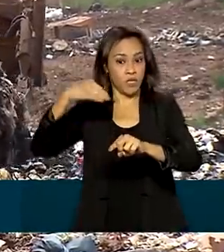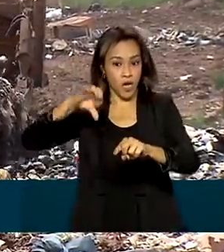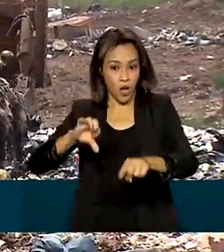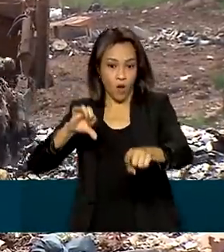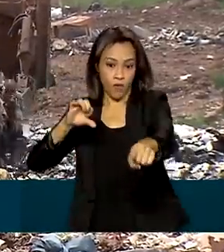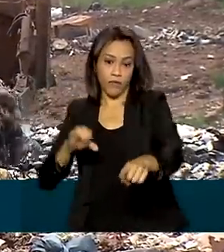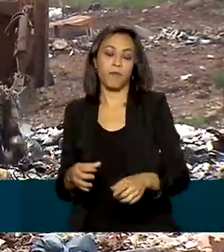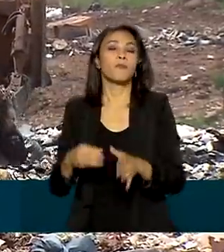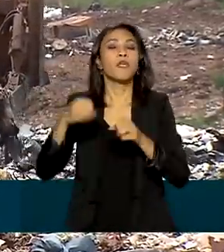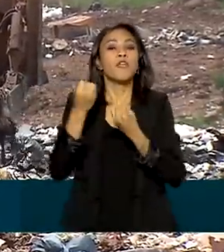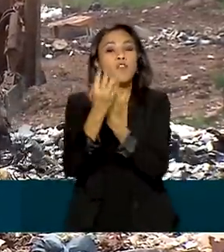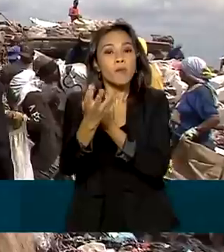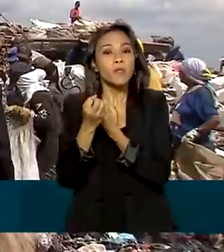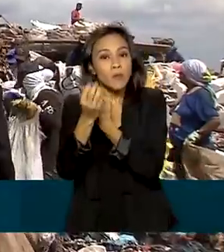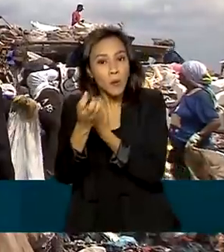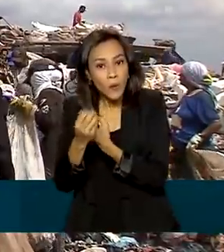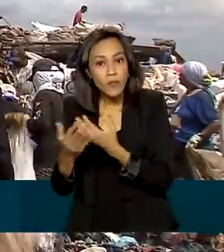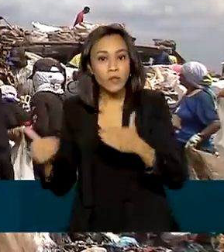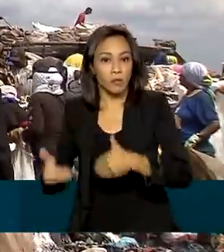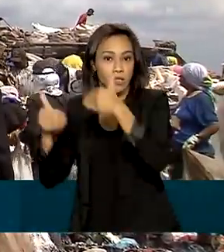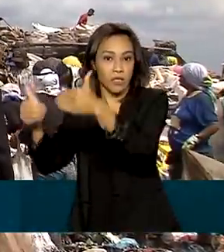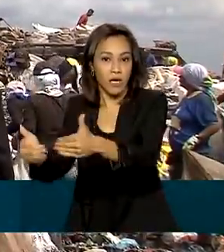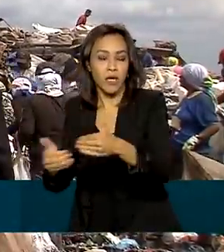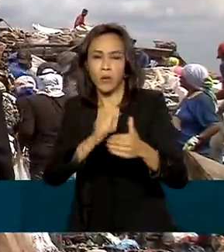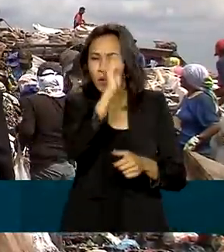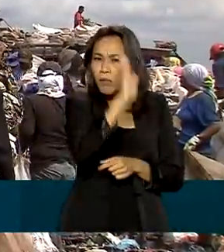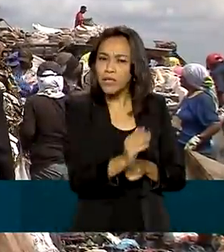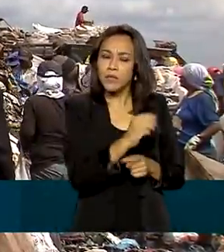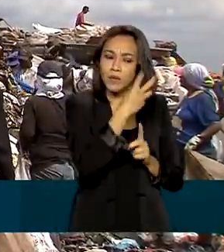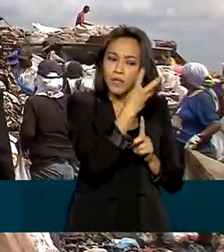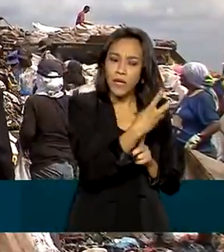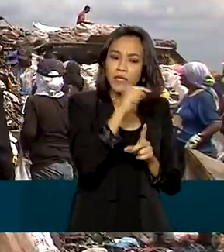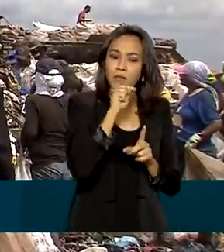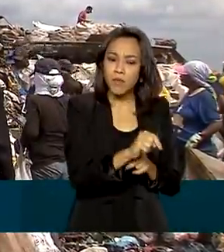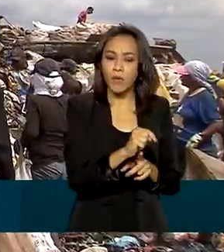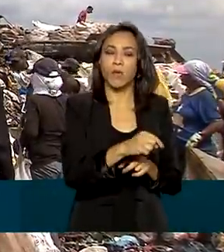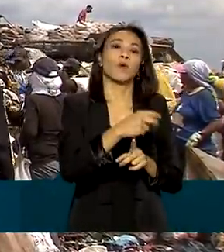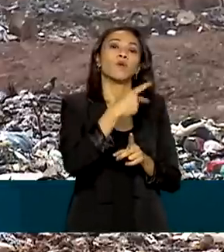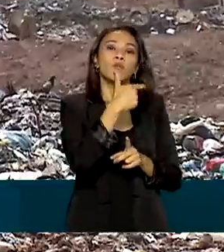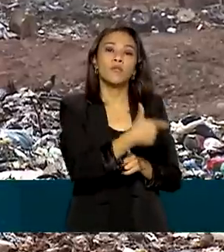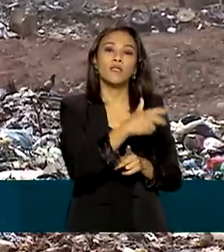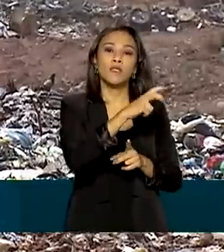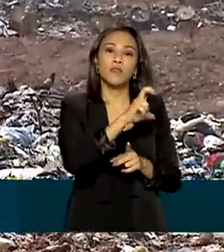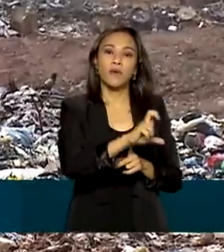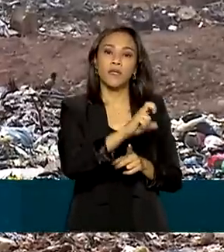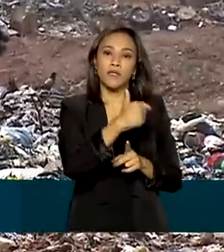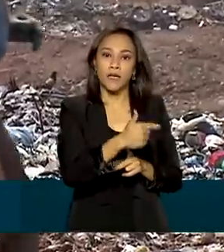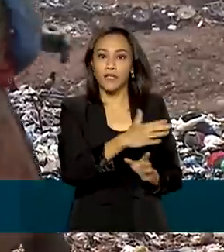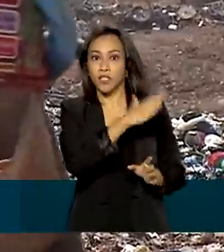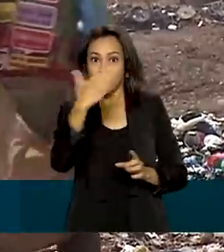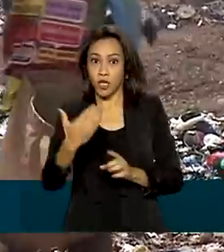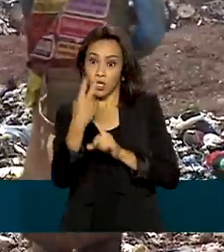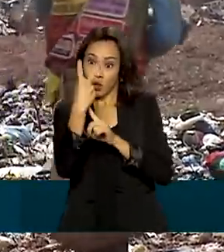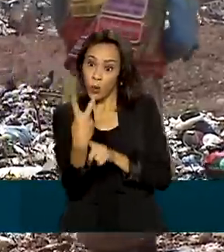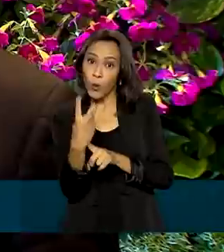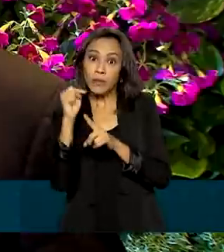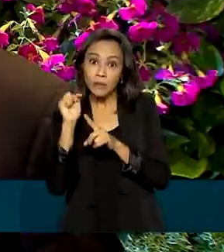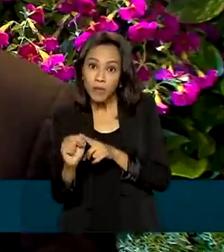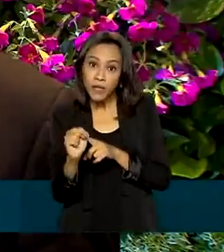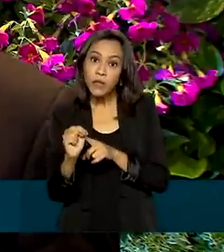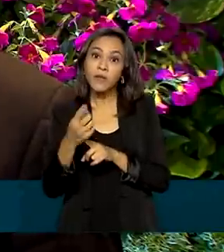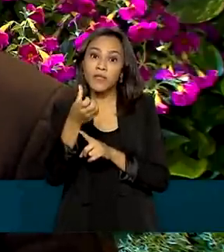Ministério do Meio Ambiente, o Brasil passou de 3.257 lixões para 2.612.